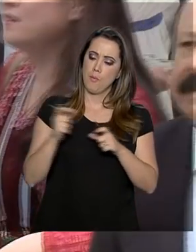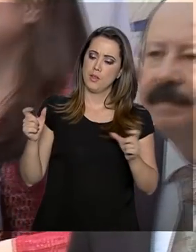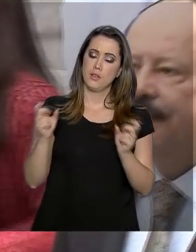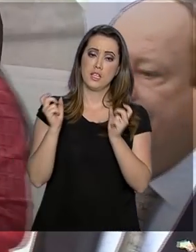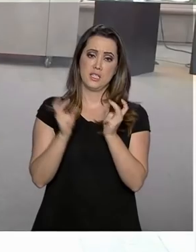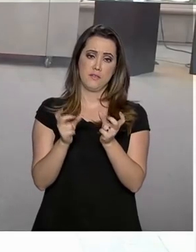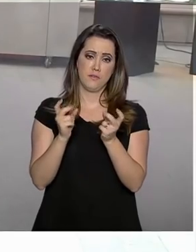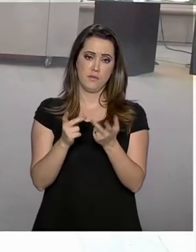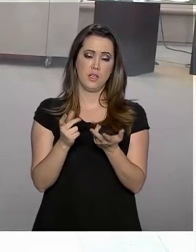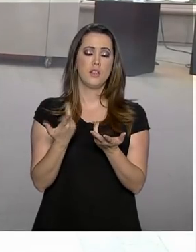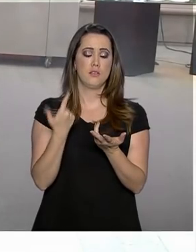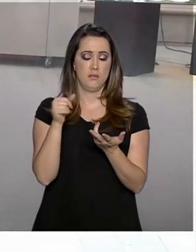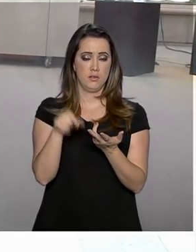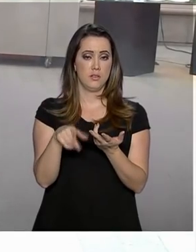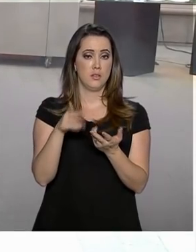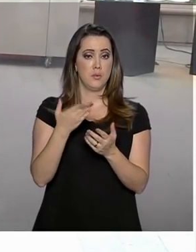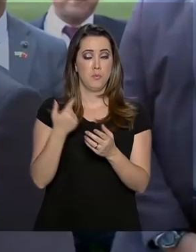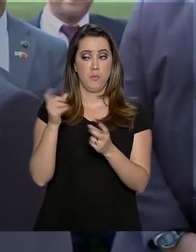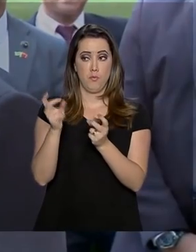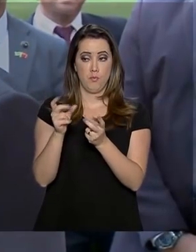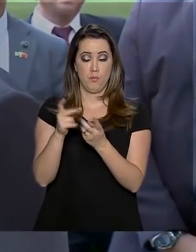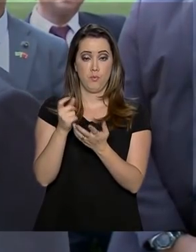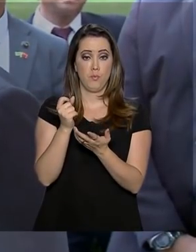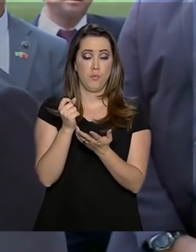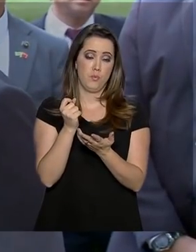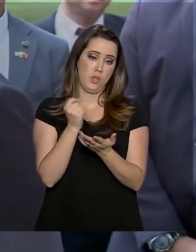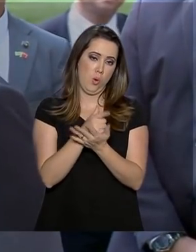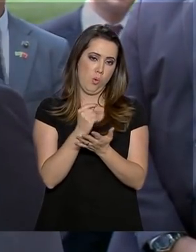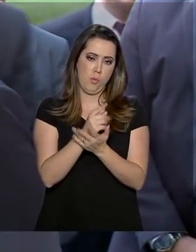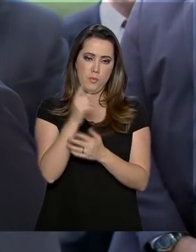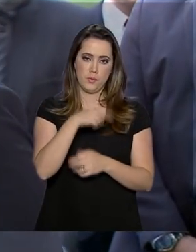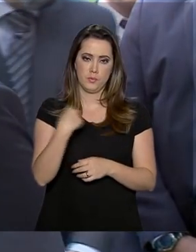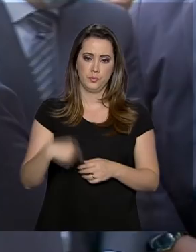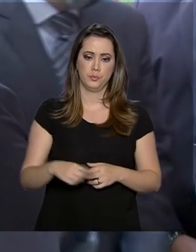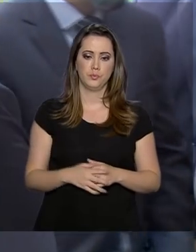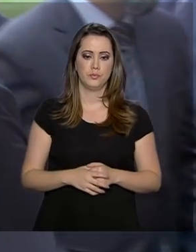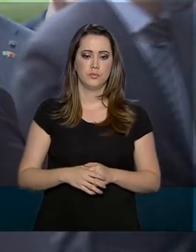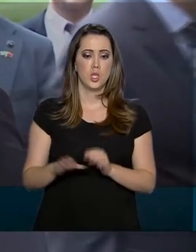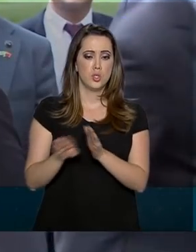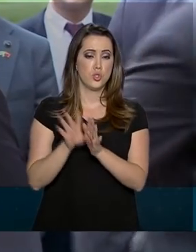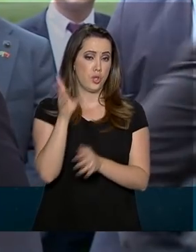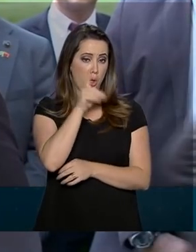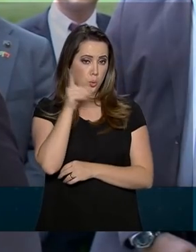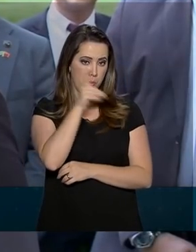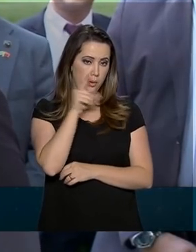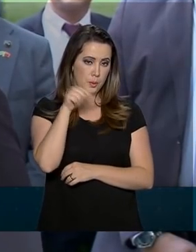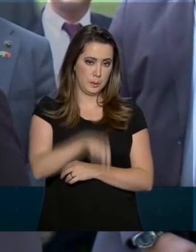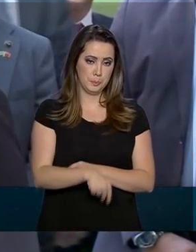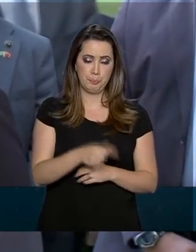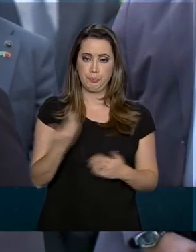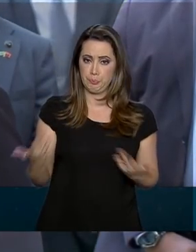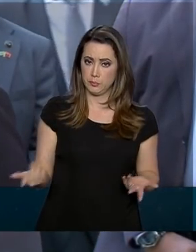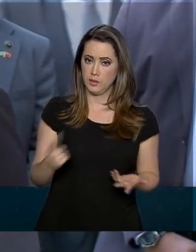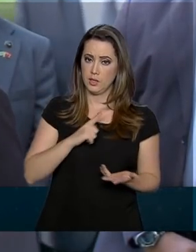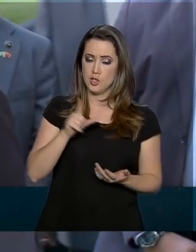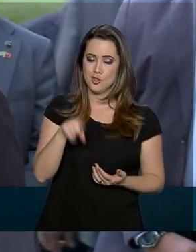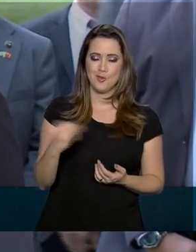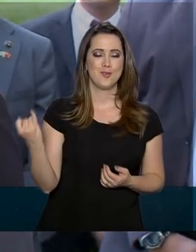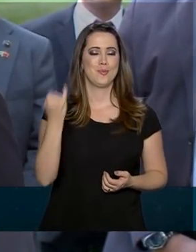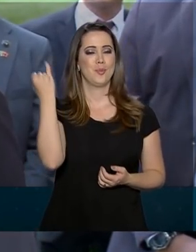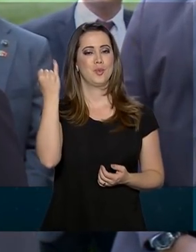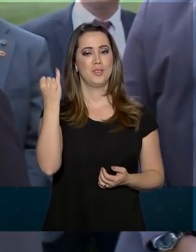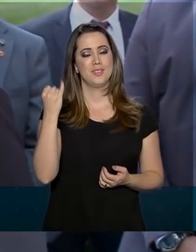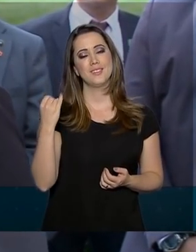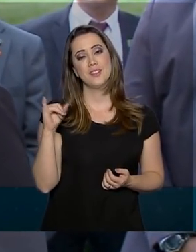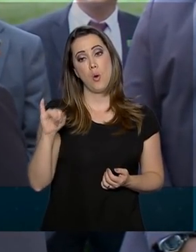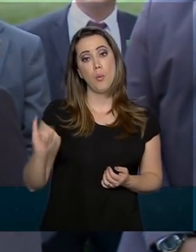carne bovina para o mercado chinês. Desde domingo, quando aqui cheguei, tive esse privilégio